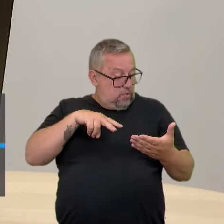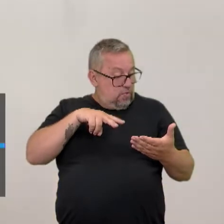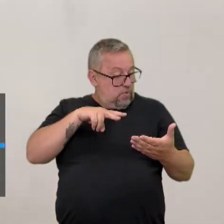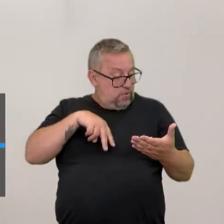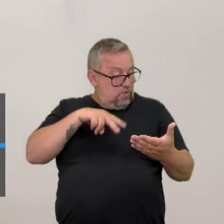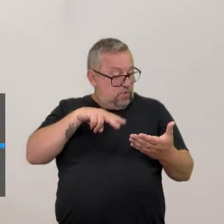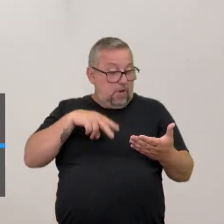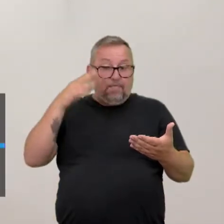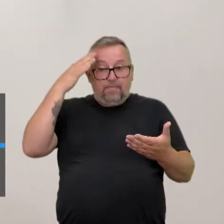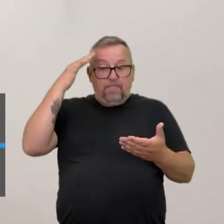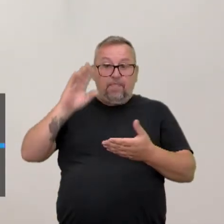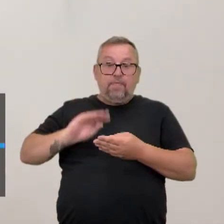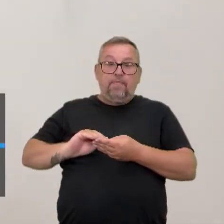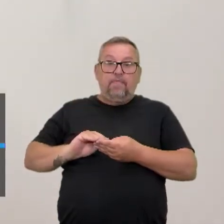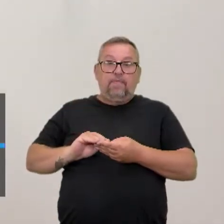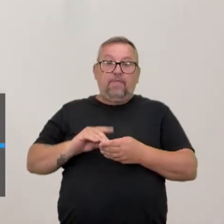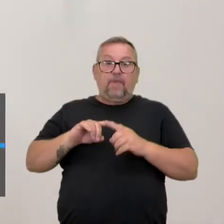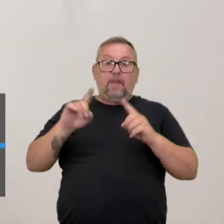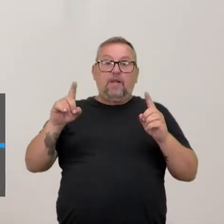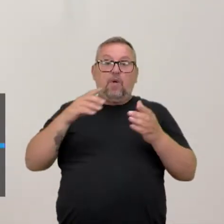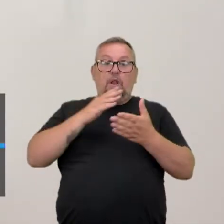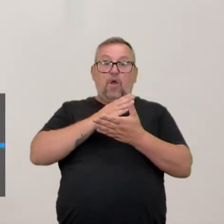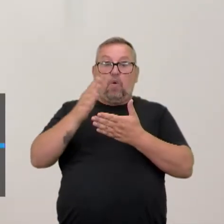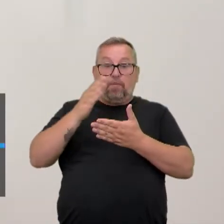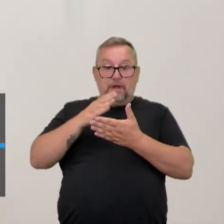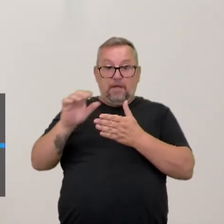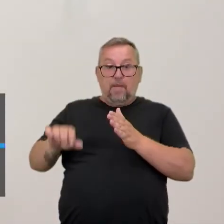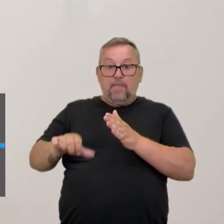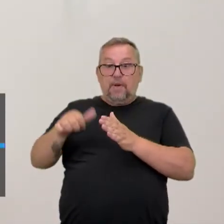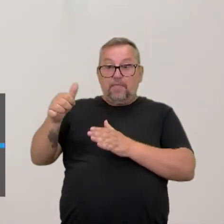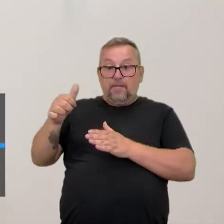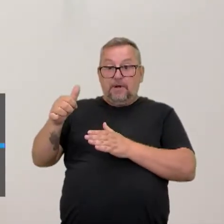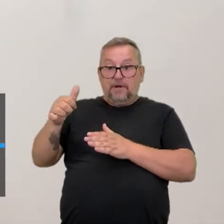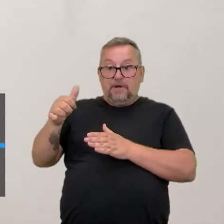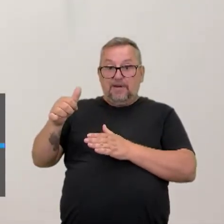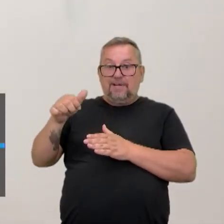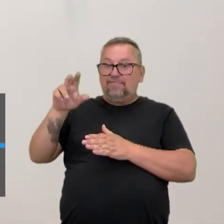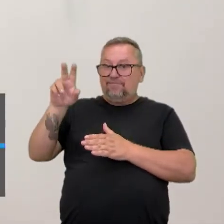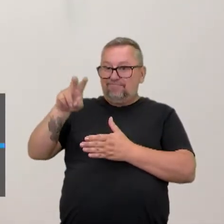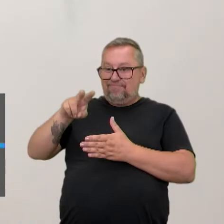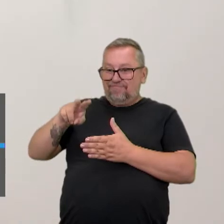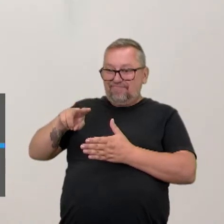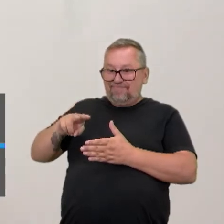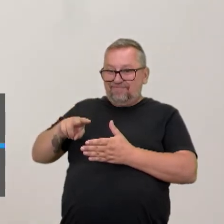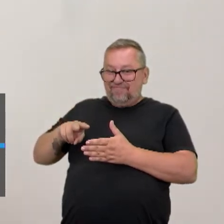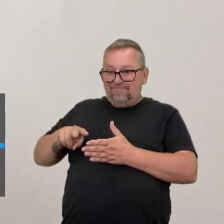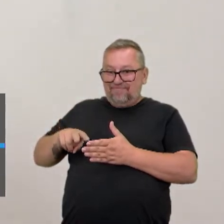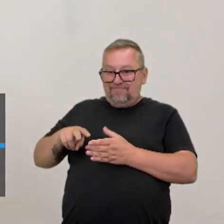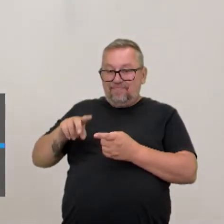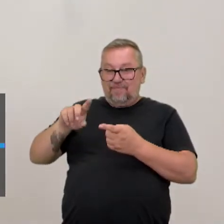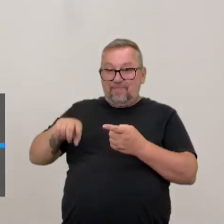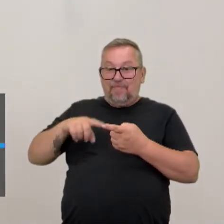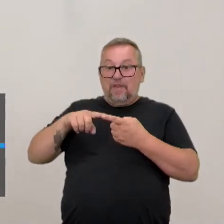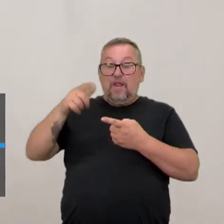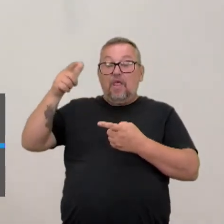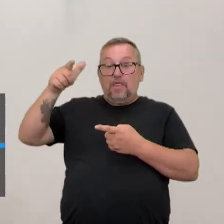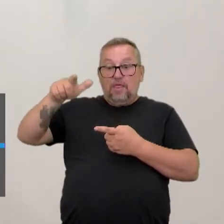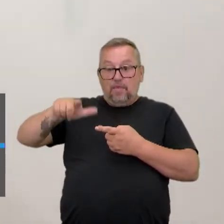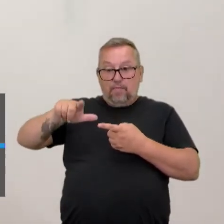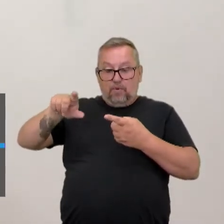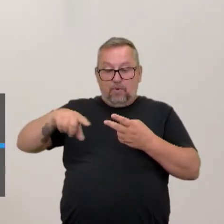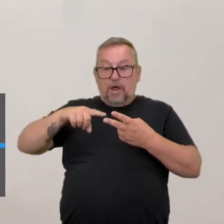né? E como ela é processual, ela começa com a primeira parte, que é uma leitura. Depois, você vai passar pela